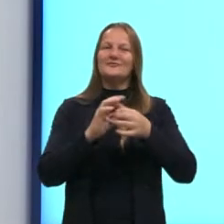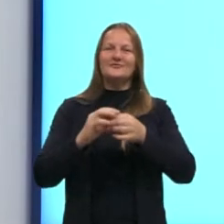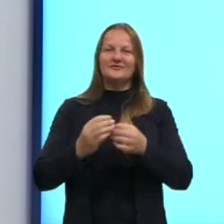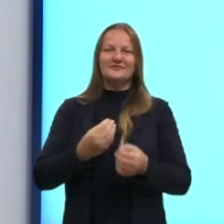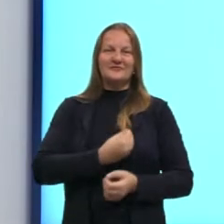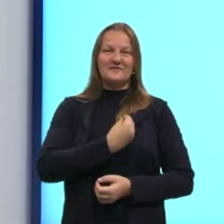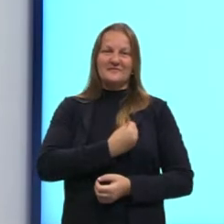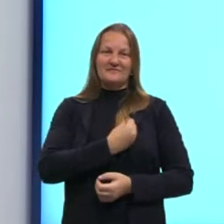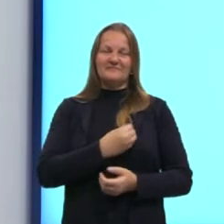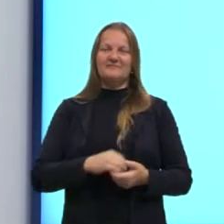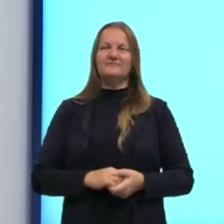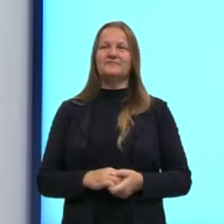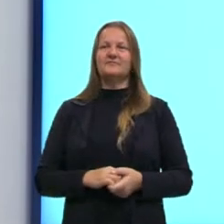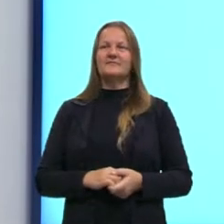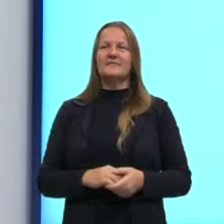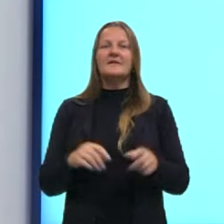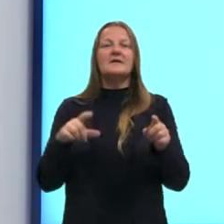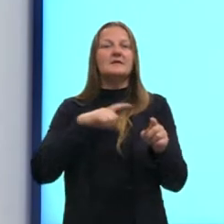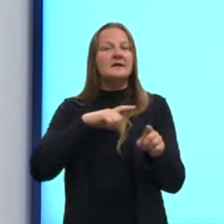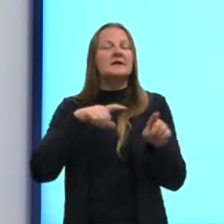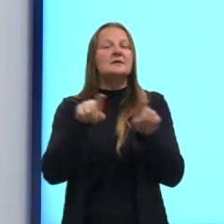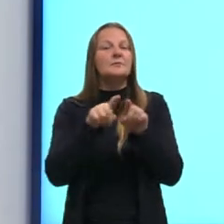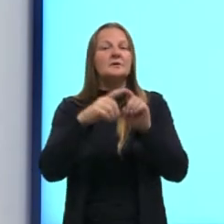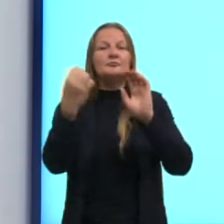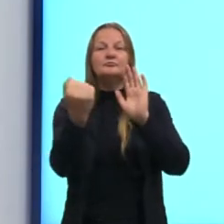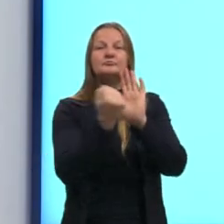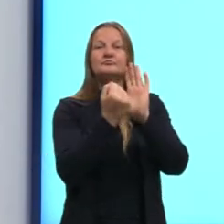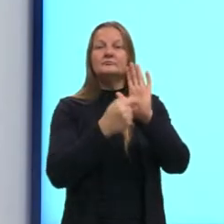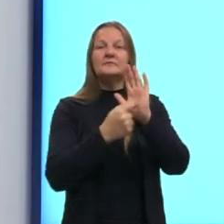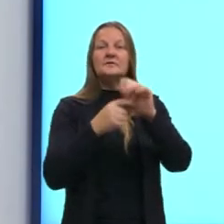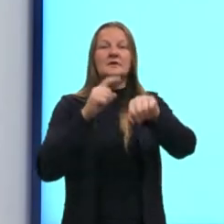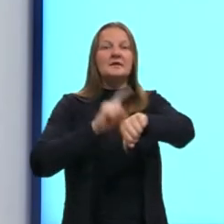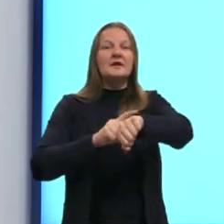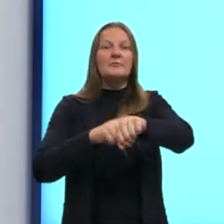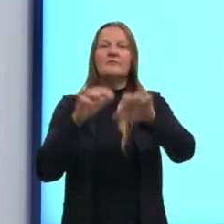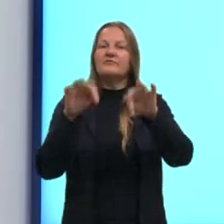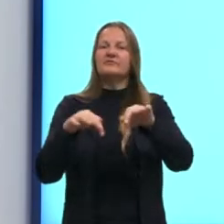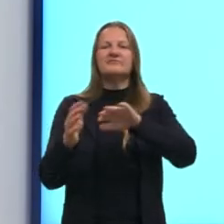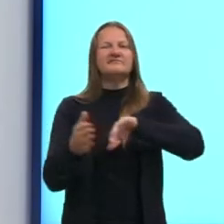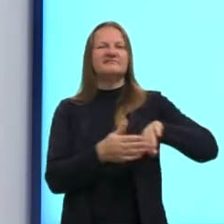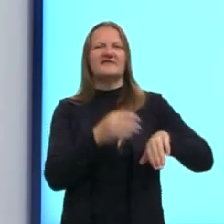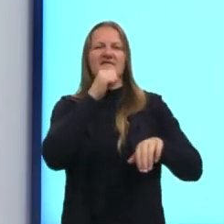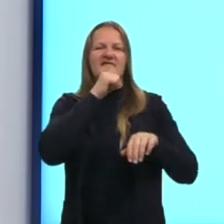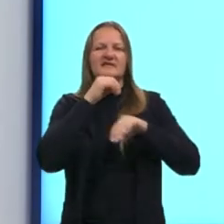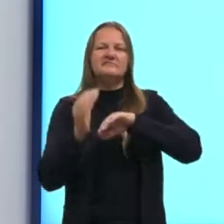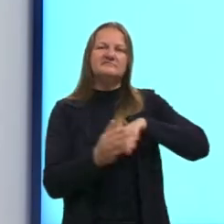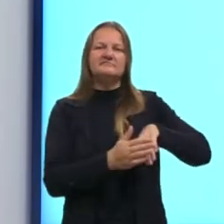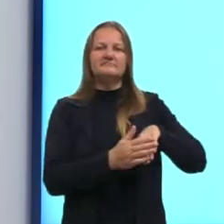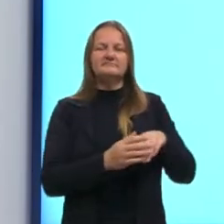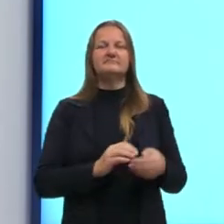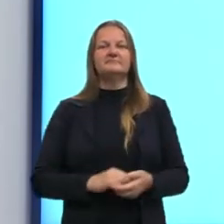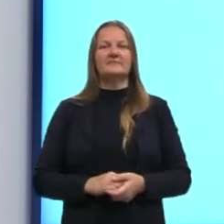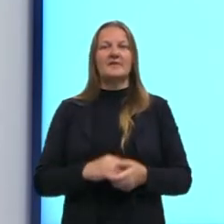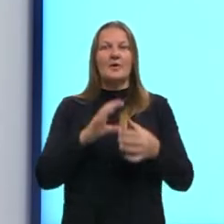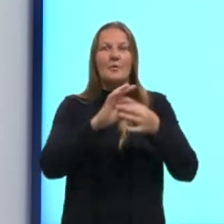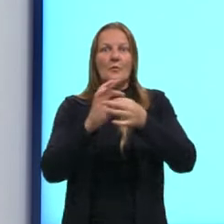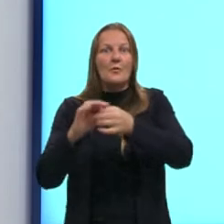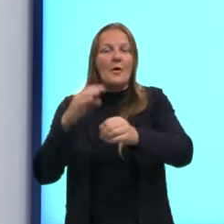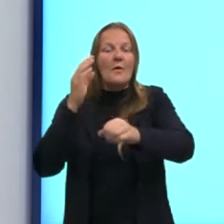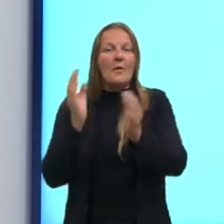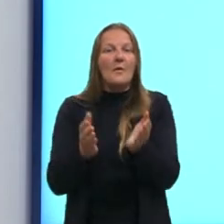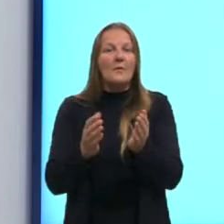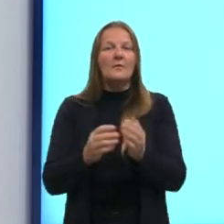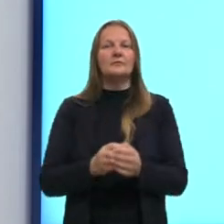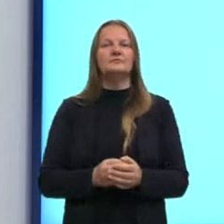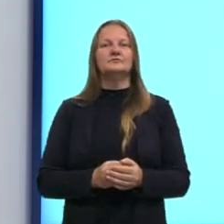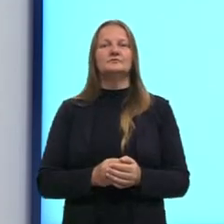cotidiano. E eles têm uma marcação temporal. Elas vão falar ali sobre coisas que estão acontecendo em um